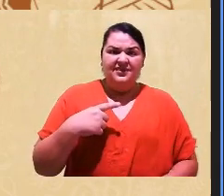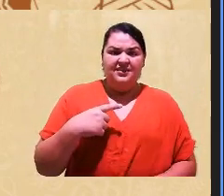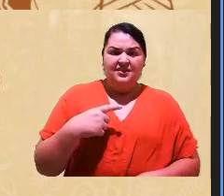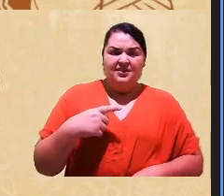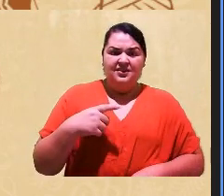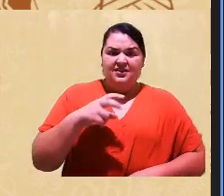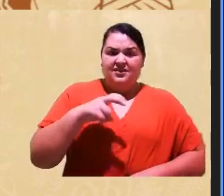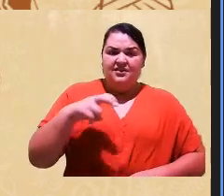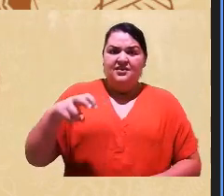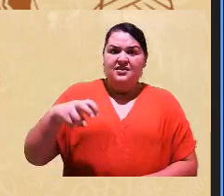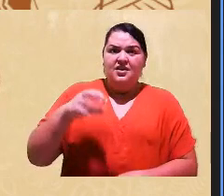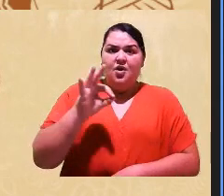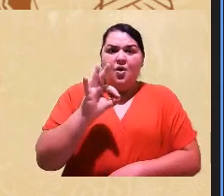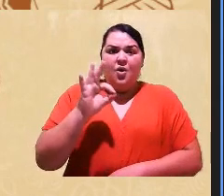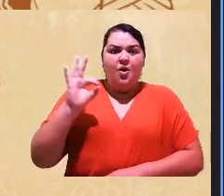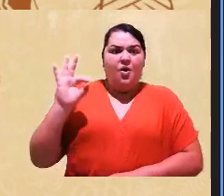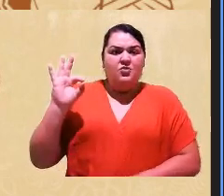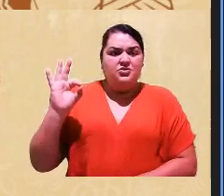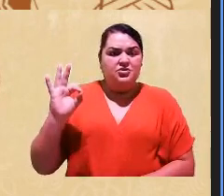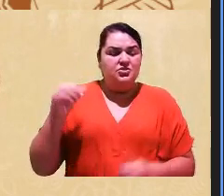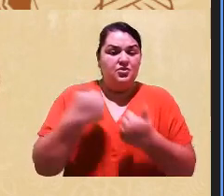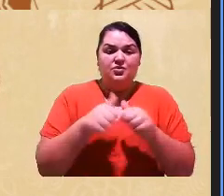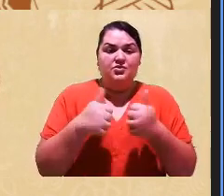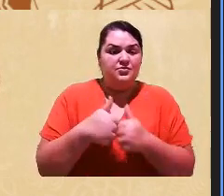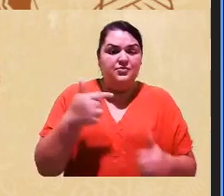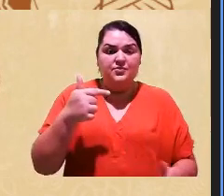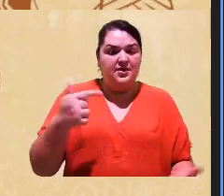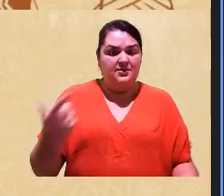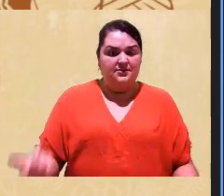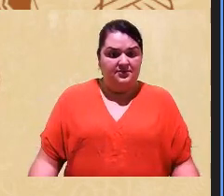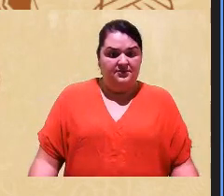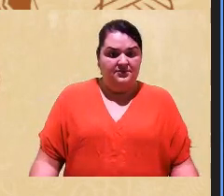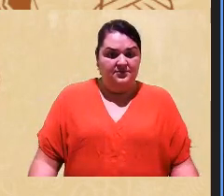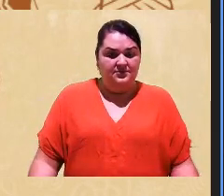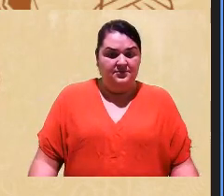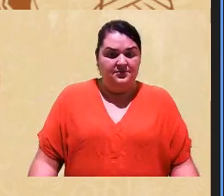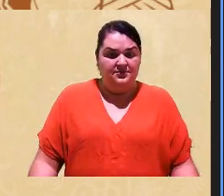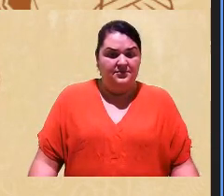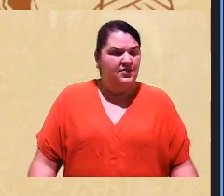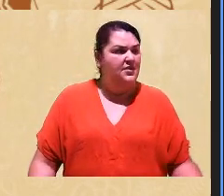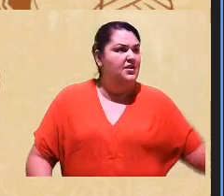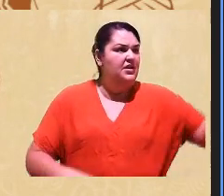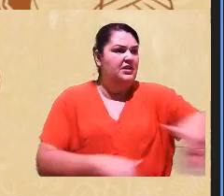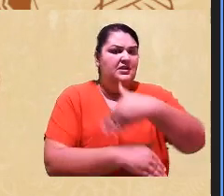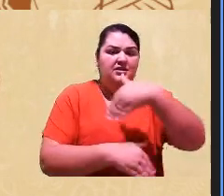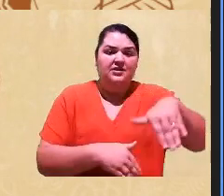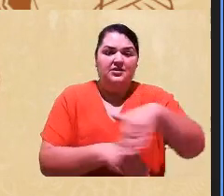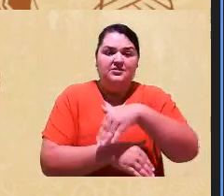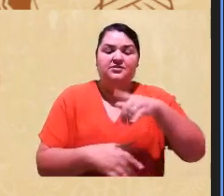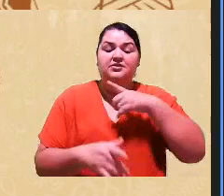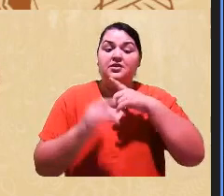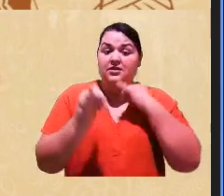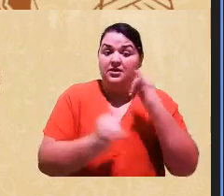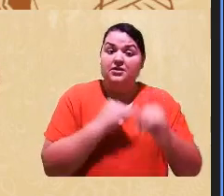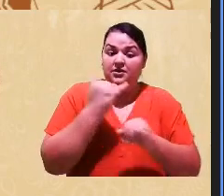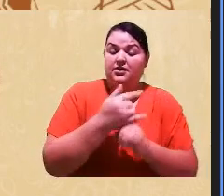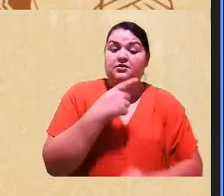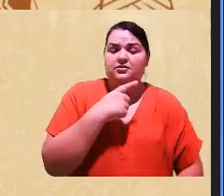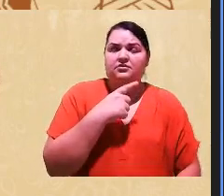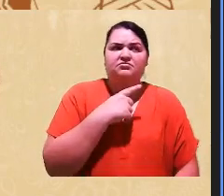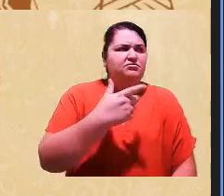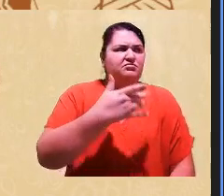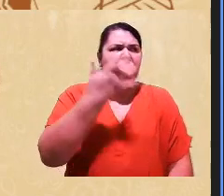longe, que não passa ônibus? Que o endereço lá no site está escrito que ninguém entende.